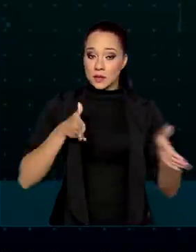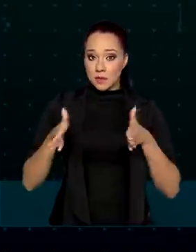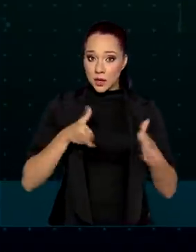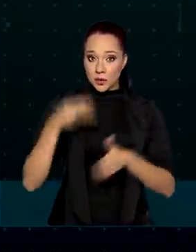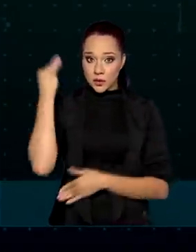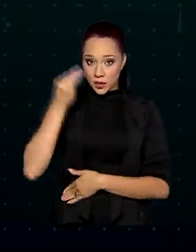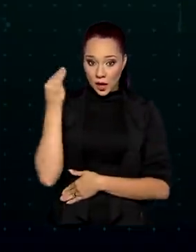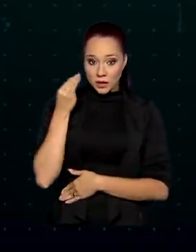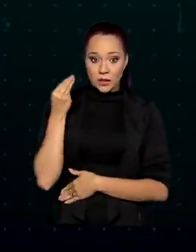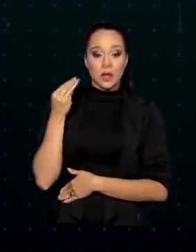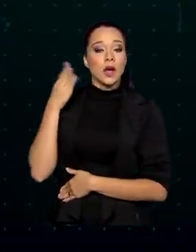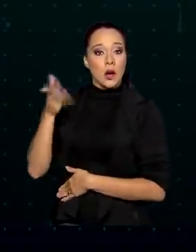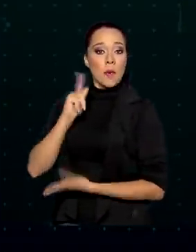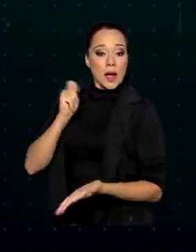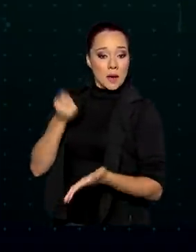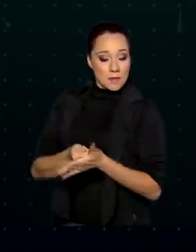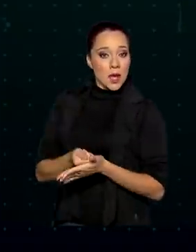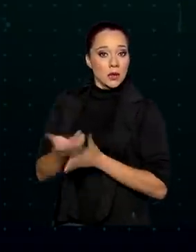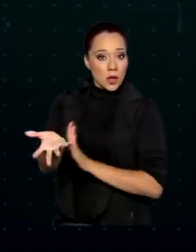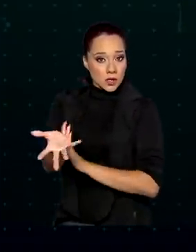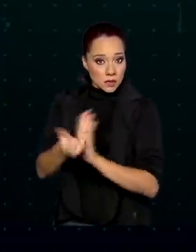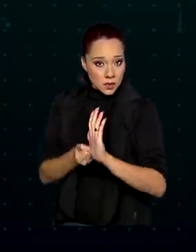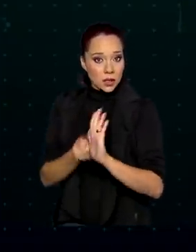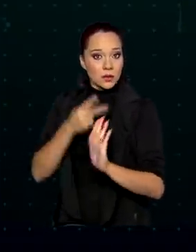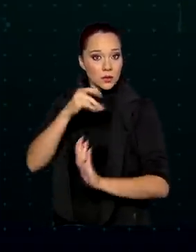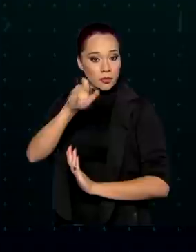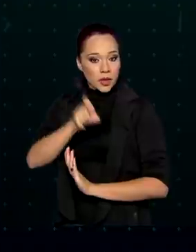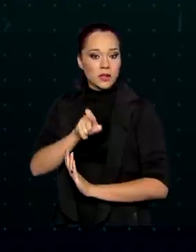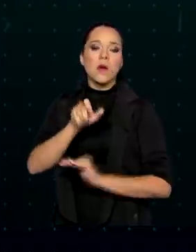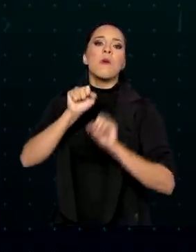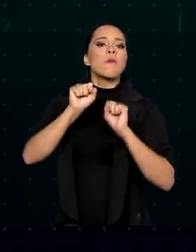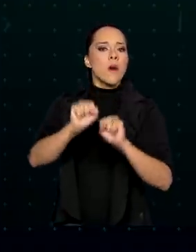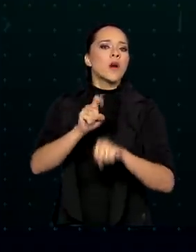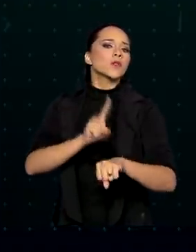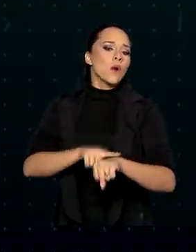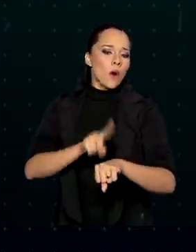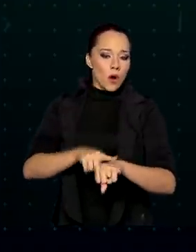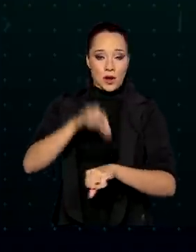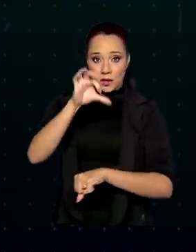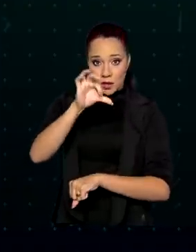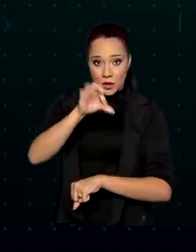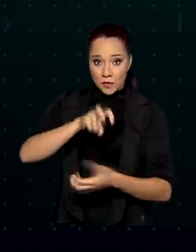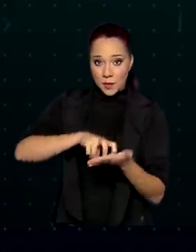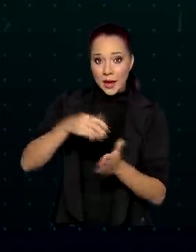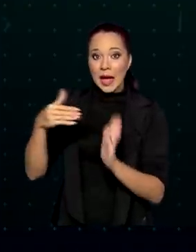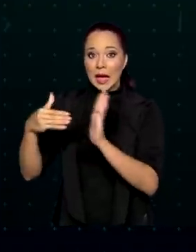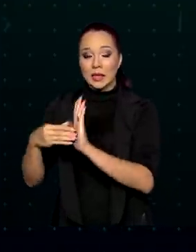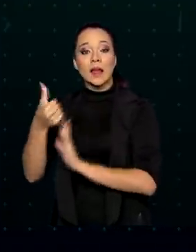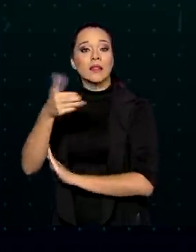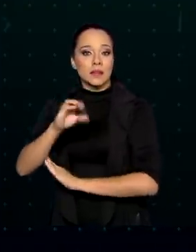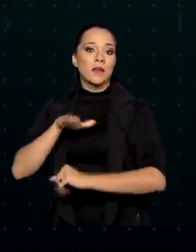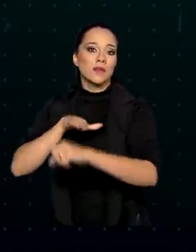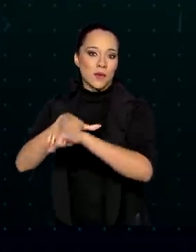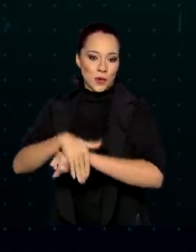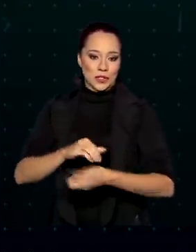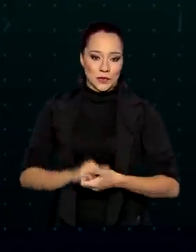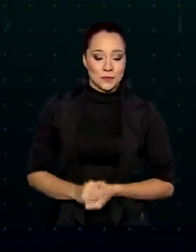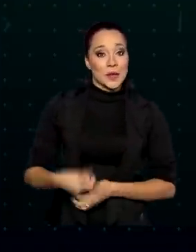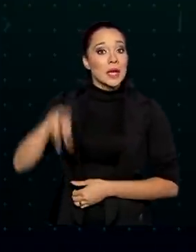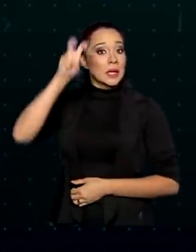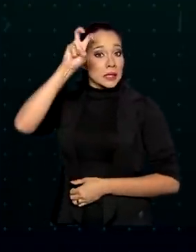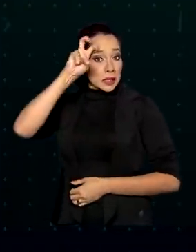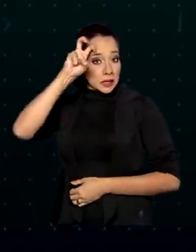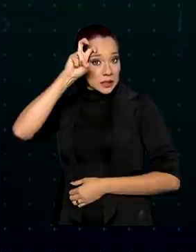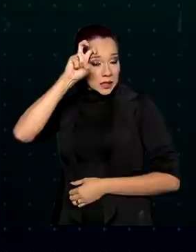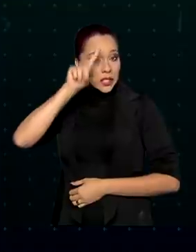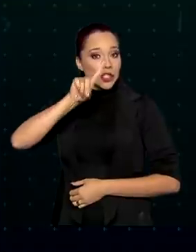testes, as operações de pagamento e recebimento do PIX poderão ser feitas das 9 da manhã às 10 da noite. Nas quintas